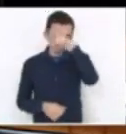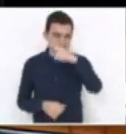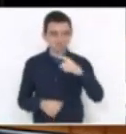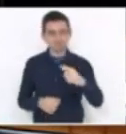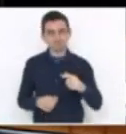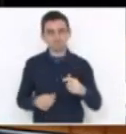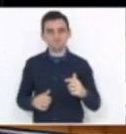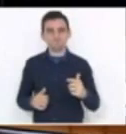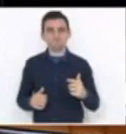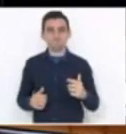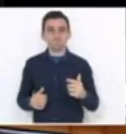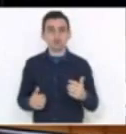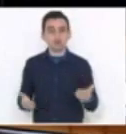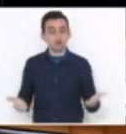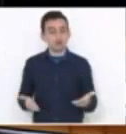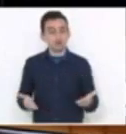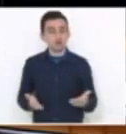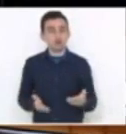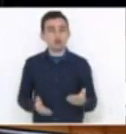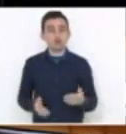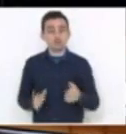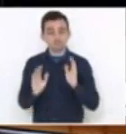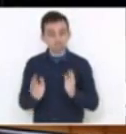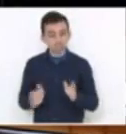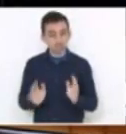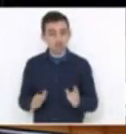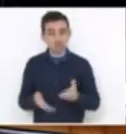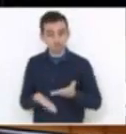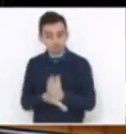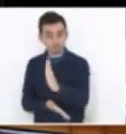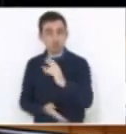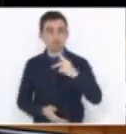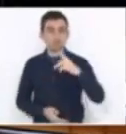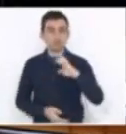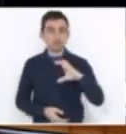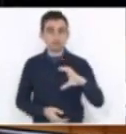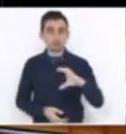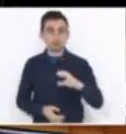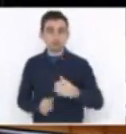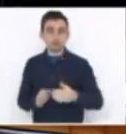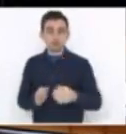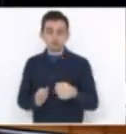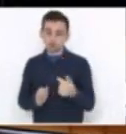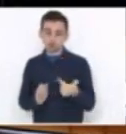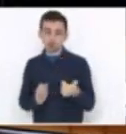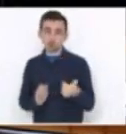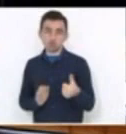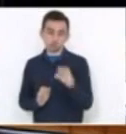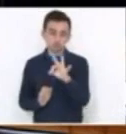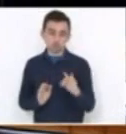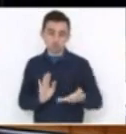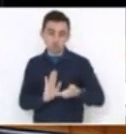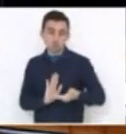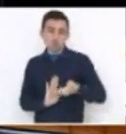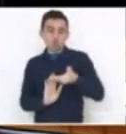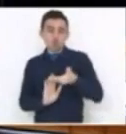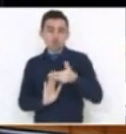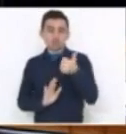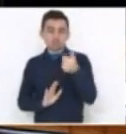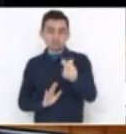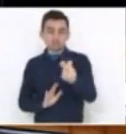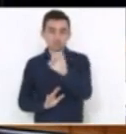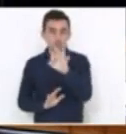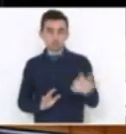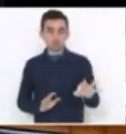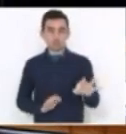nós que recentemente já aprovamos uma PEC, onde elevamos de 12% para 15% o orçamento da saúde,